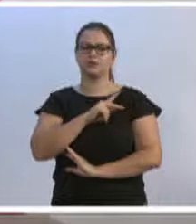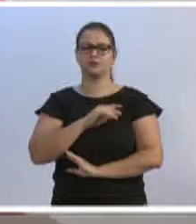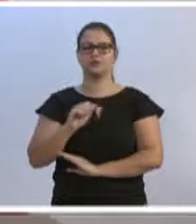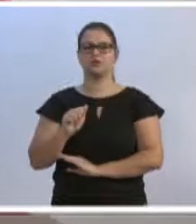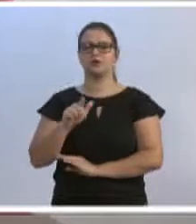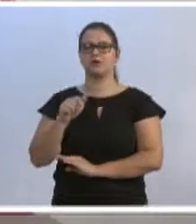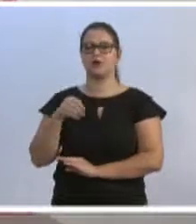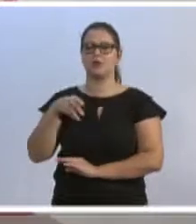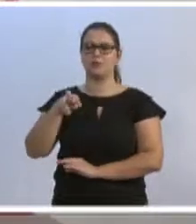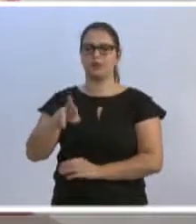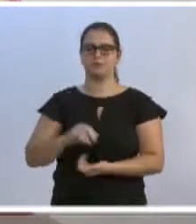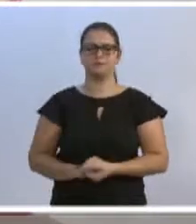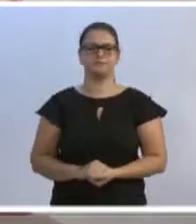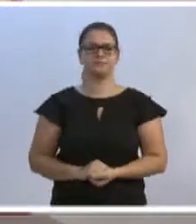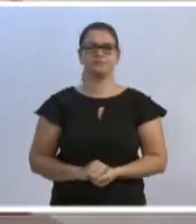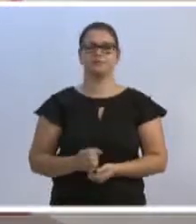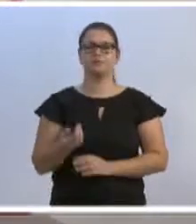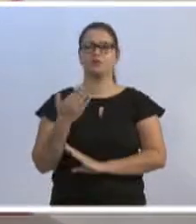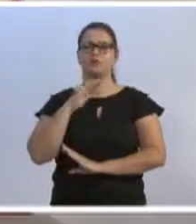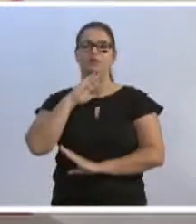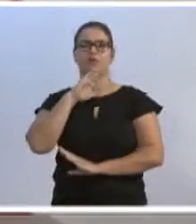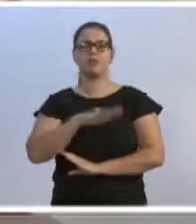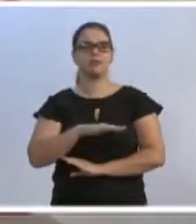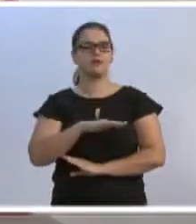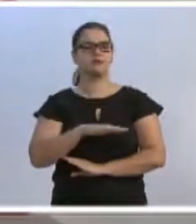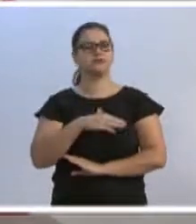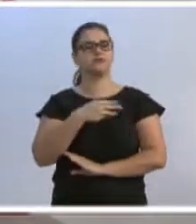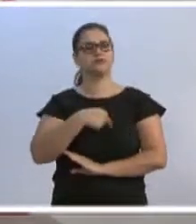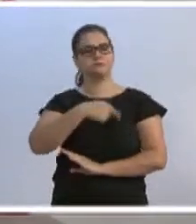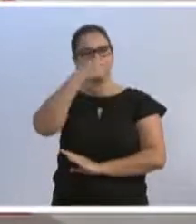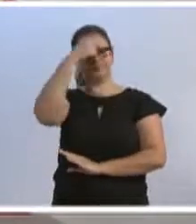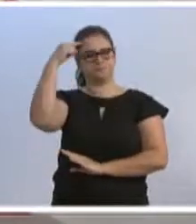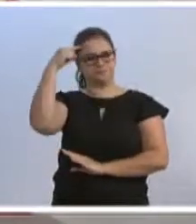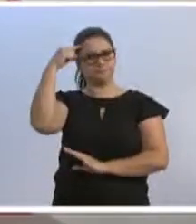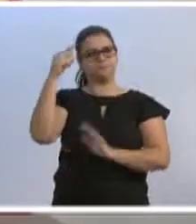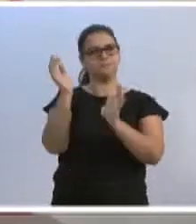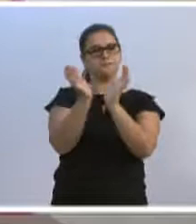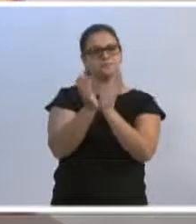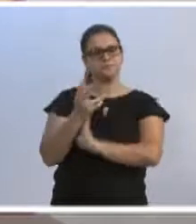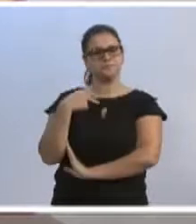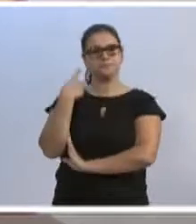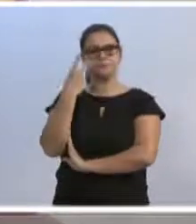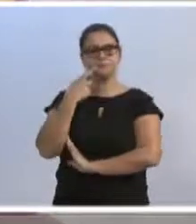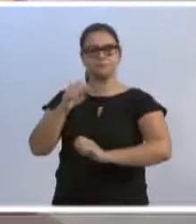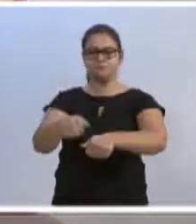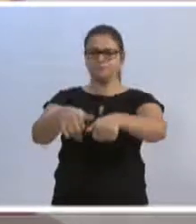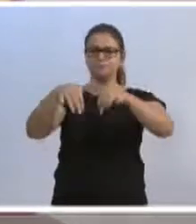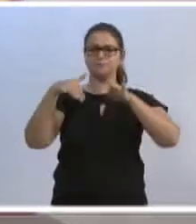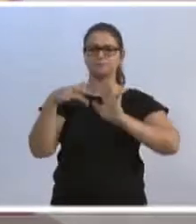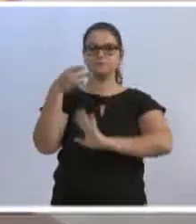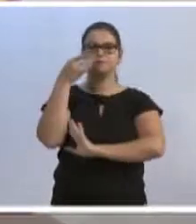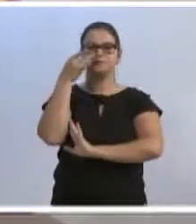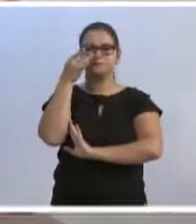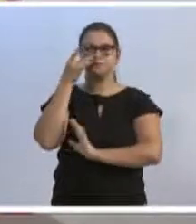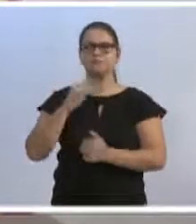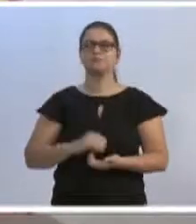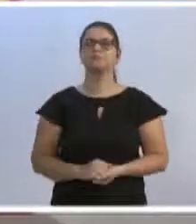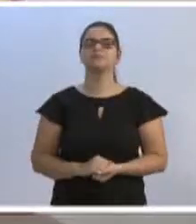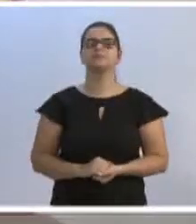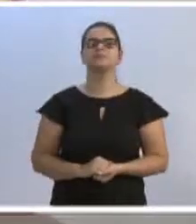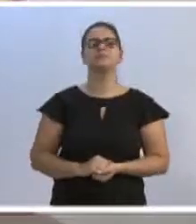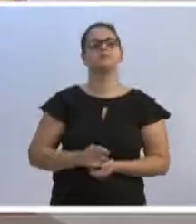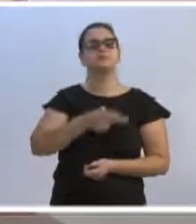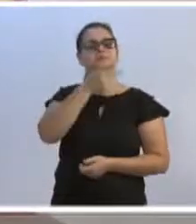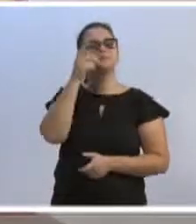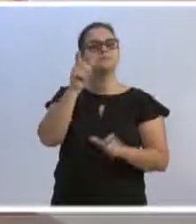Boa tarde, senhor presidente Marcos da Rosa, colegas vereadores, público presente, cidadão